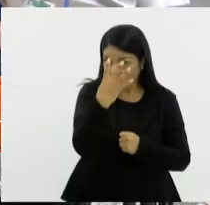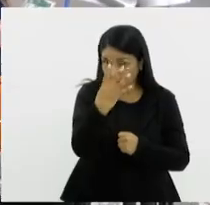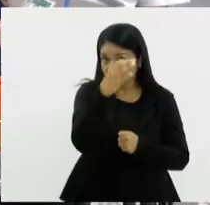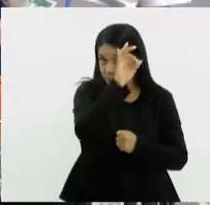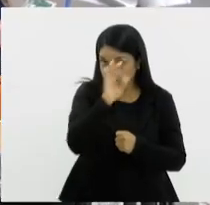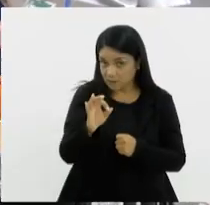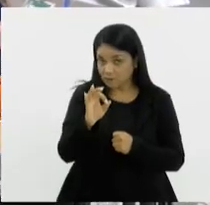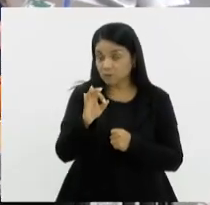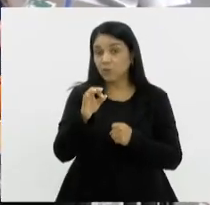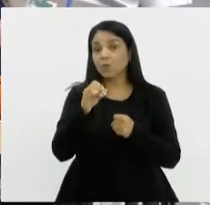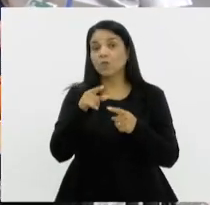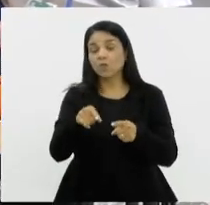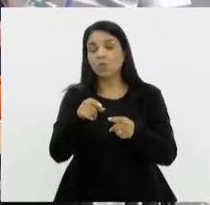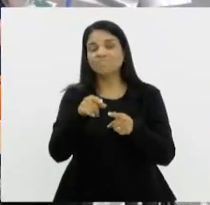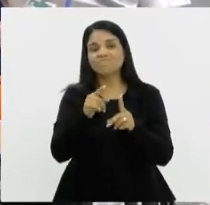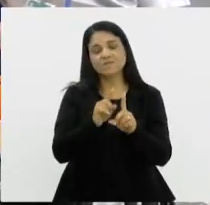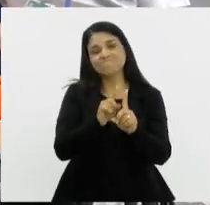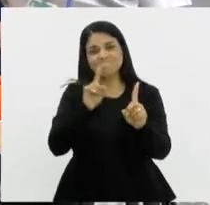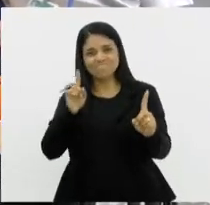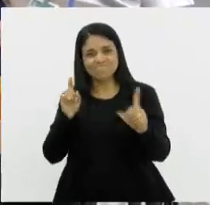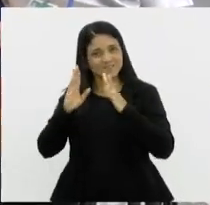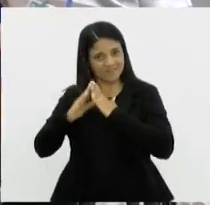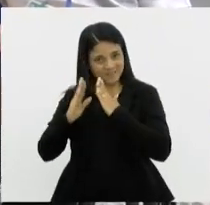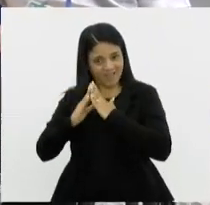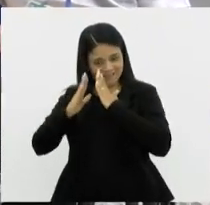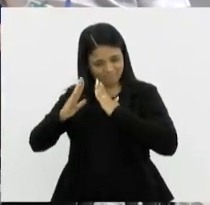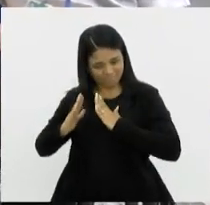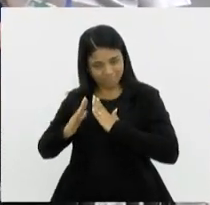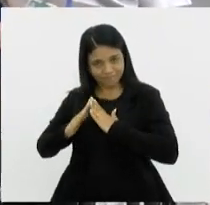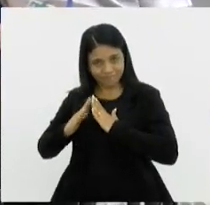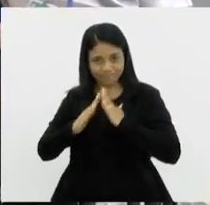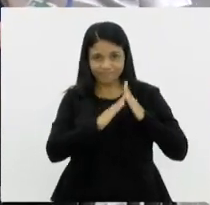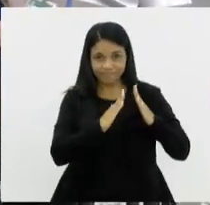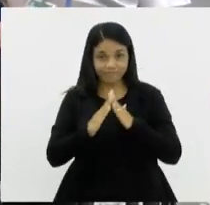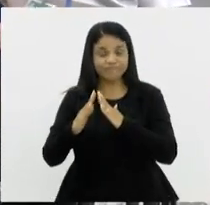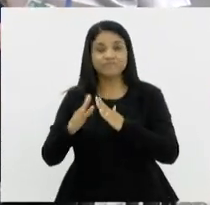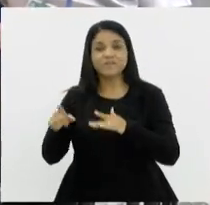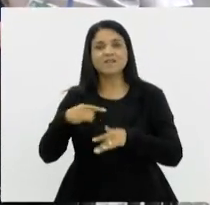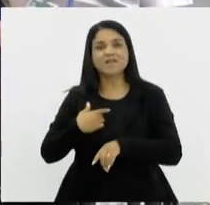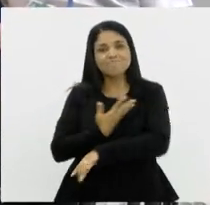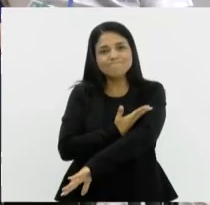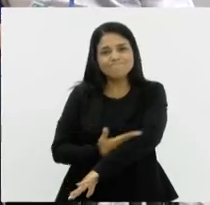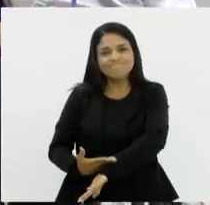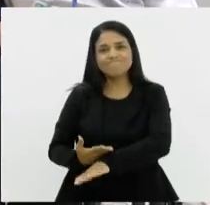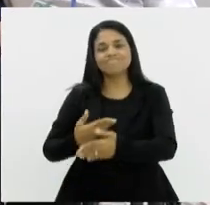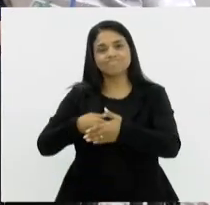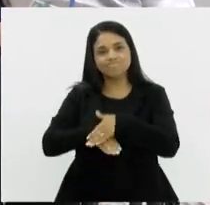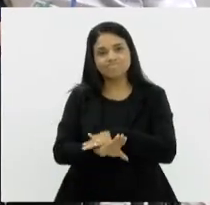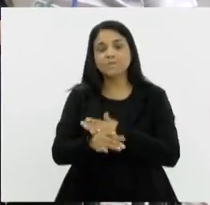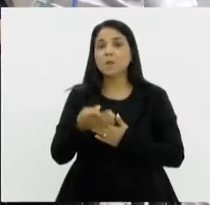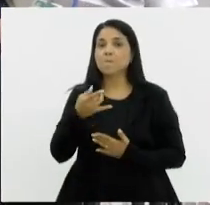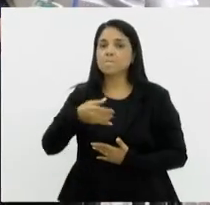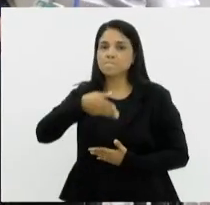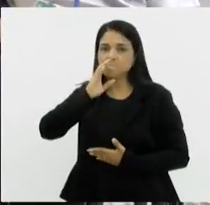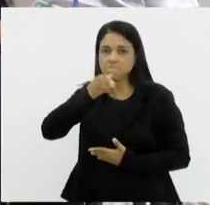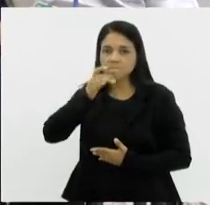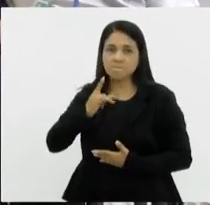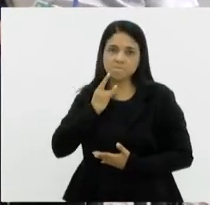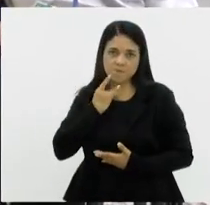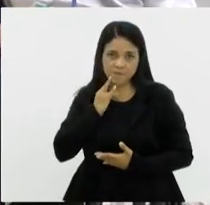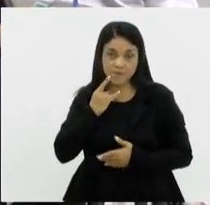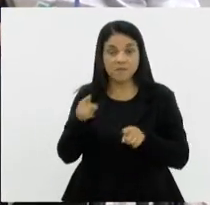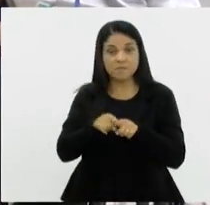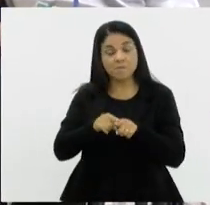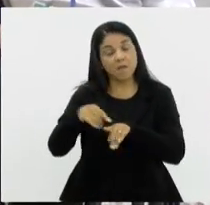social, as pessoas adquiriram mais o hábito de beber e aí passaram a levar esse hábito também